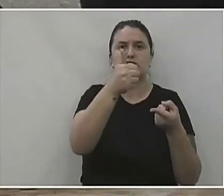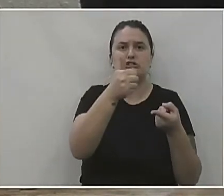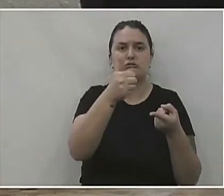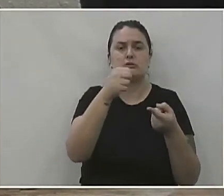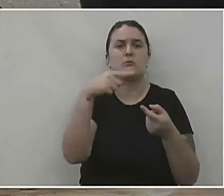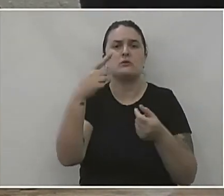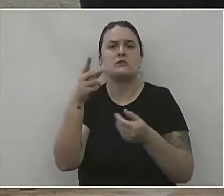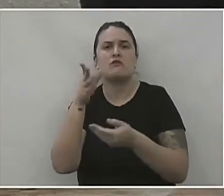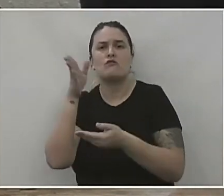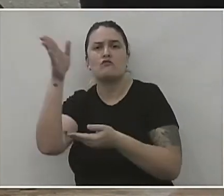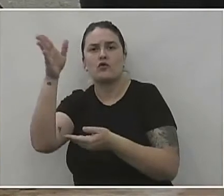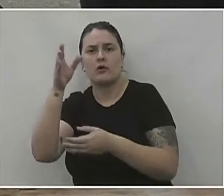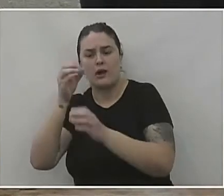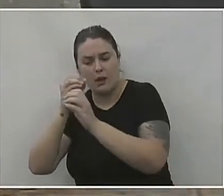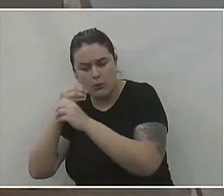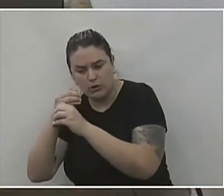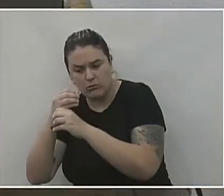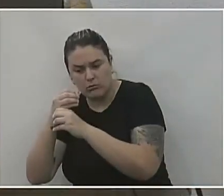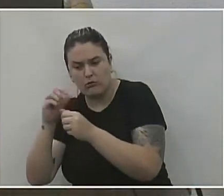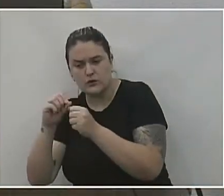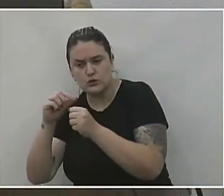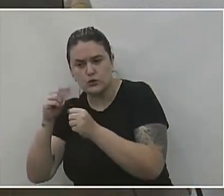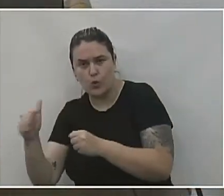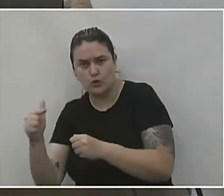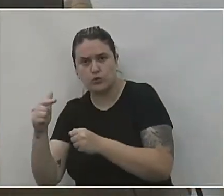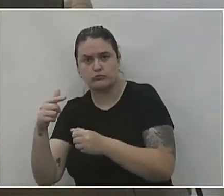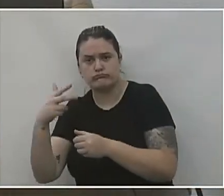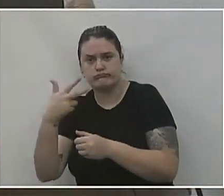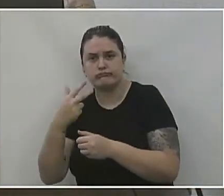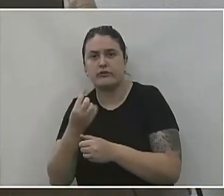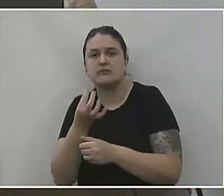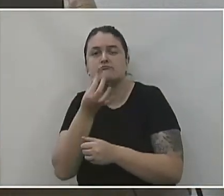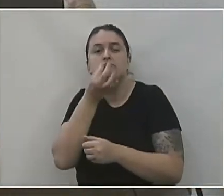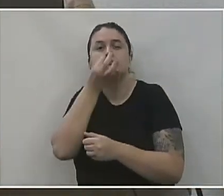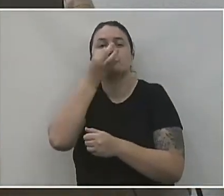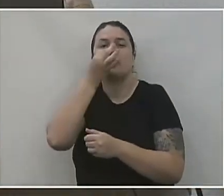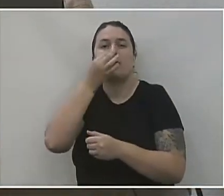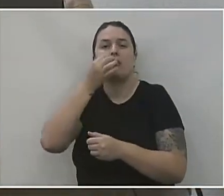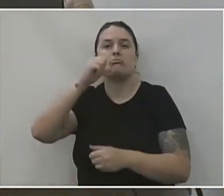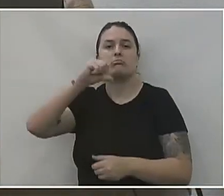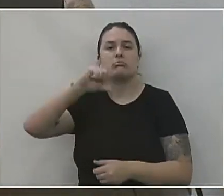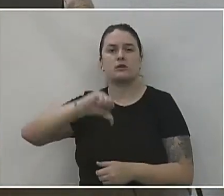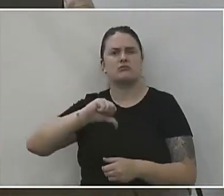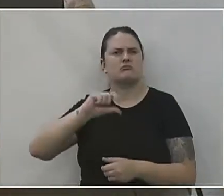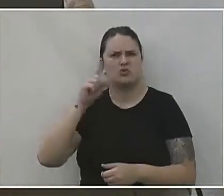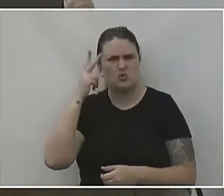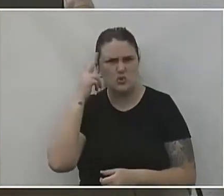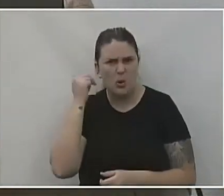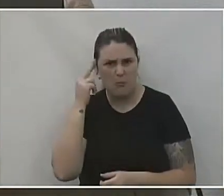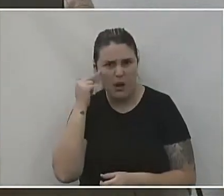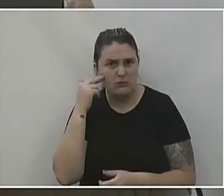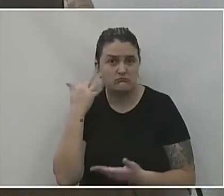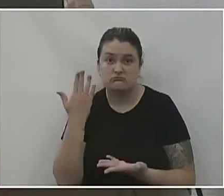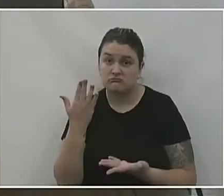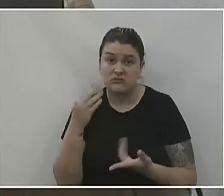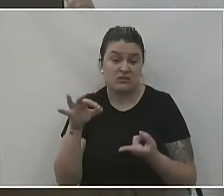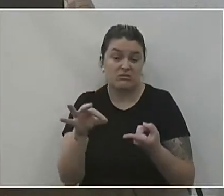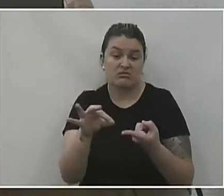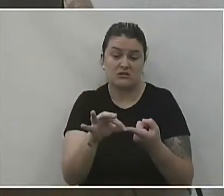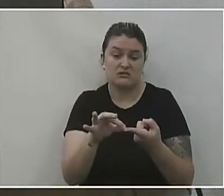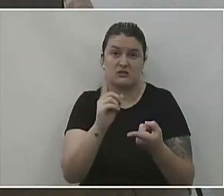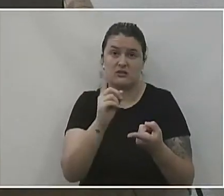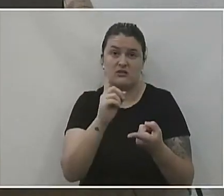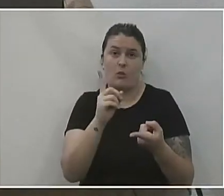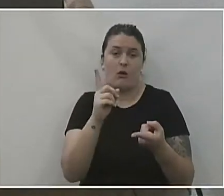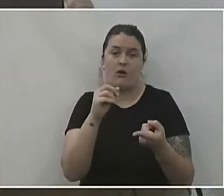negativo. isso é o normal ou isso não? É o normal. Na verdade, como falei, não tem uma precisão total mesmo